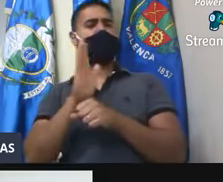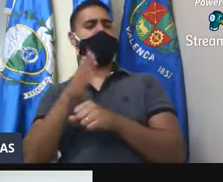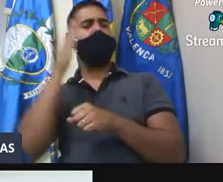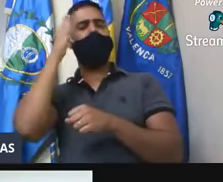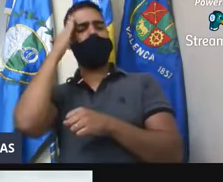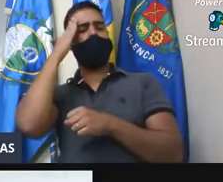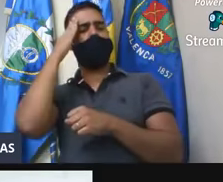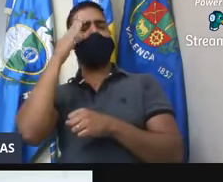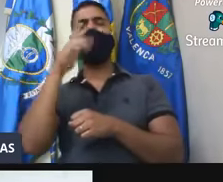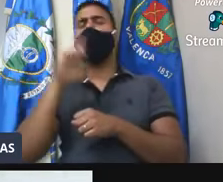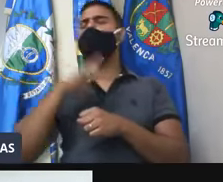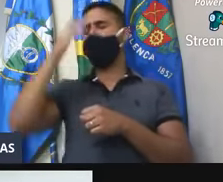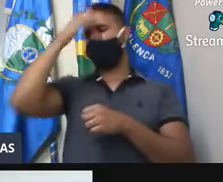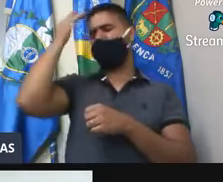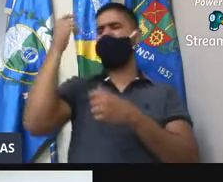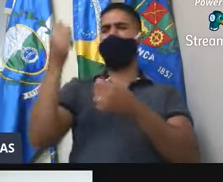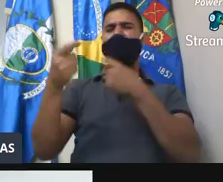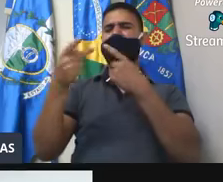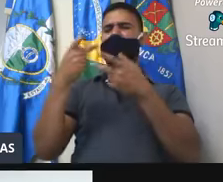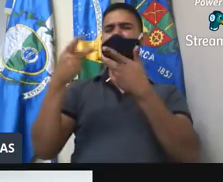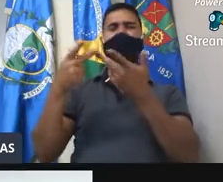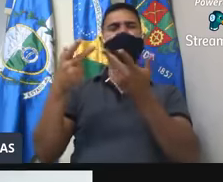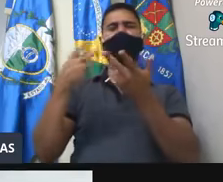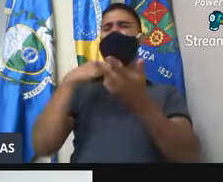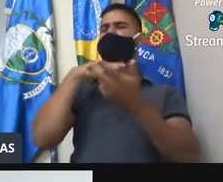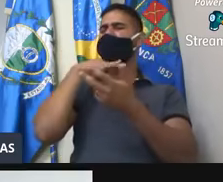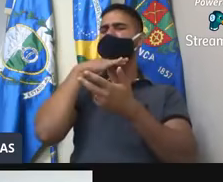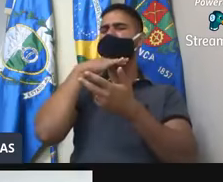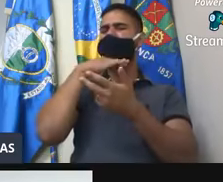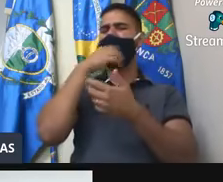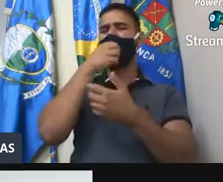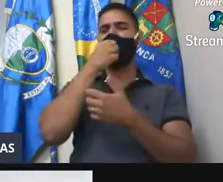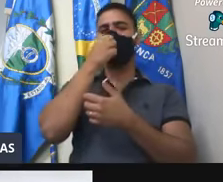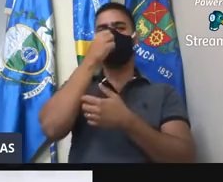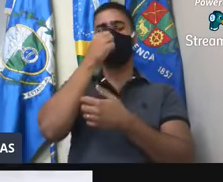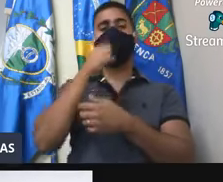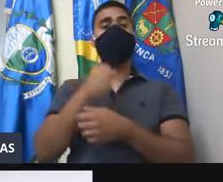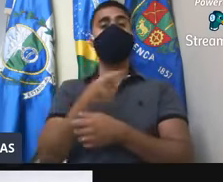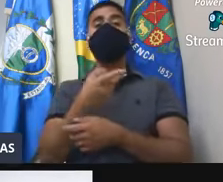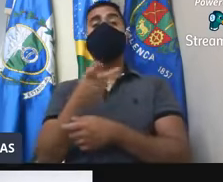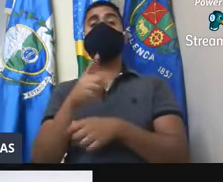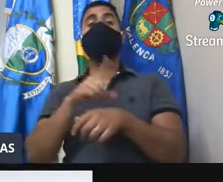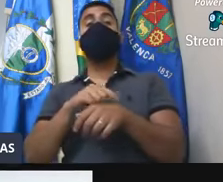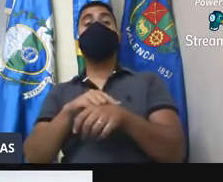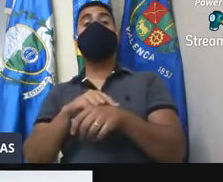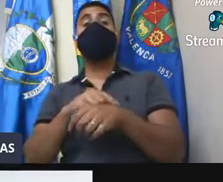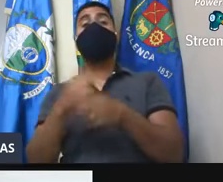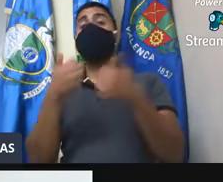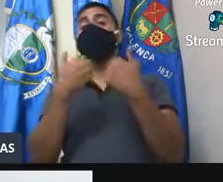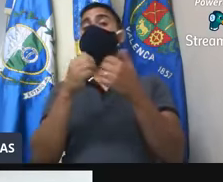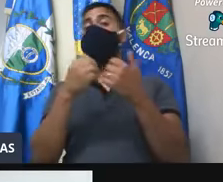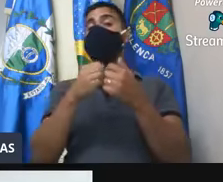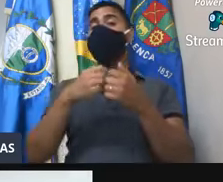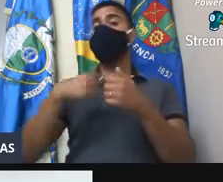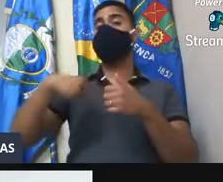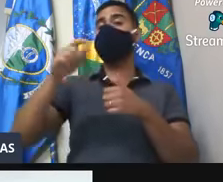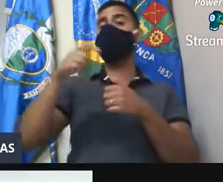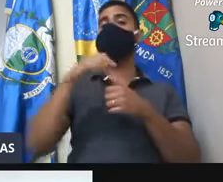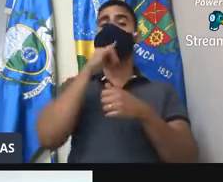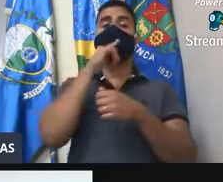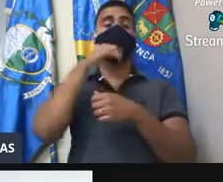relato das pessoas reclamando com relação à quantidade de horários de ônibus, que para Barra do Piraí tem uma